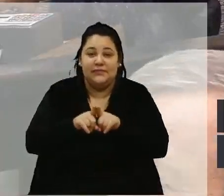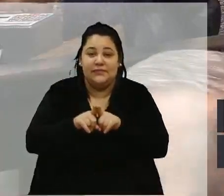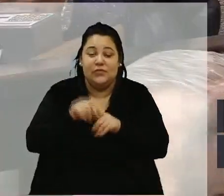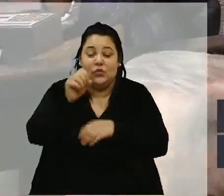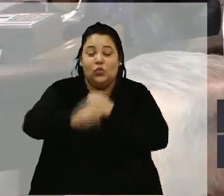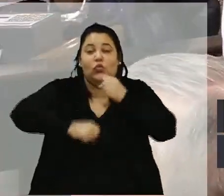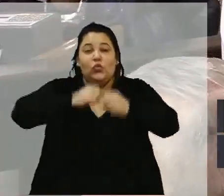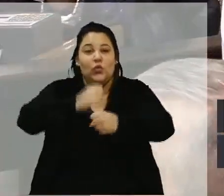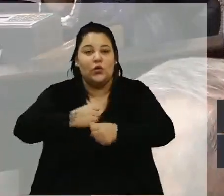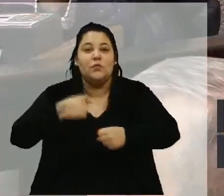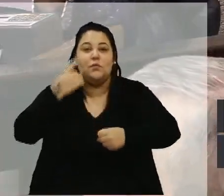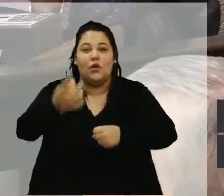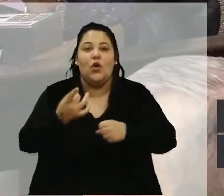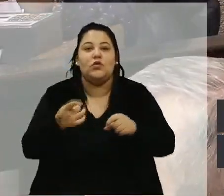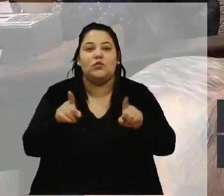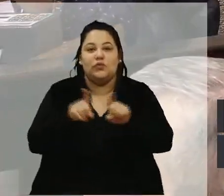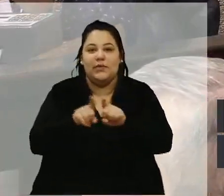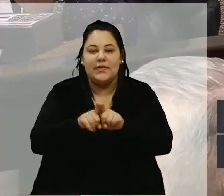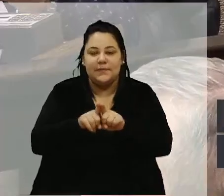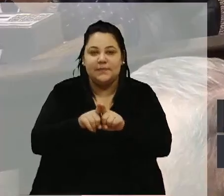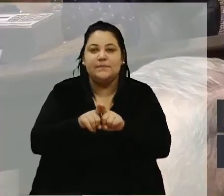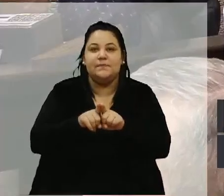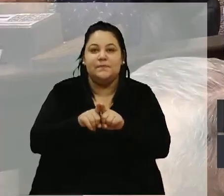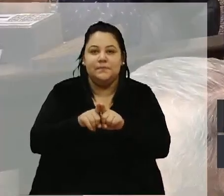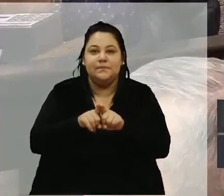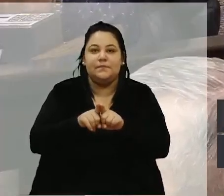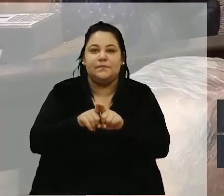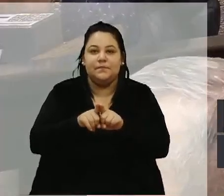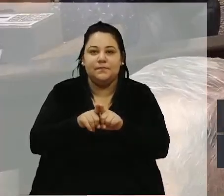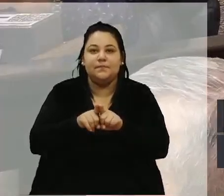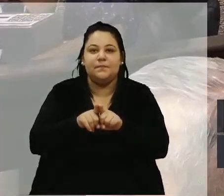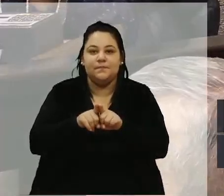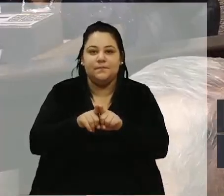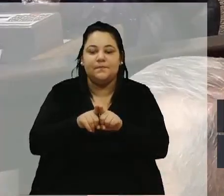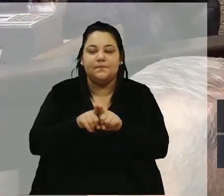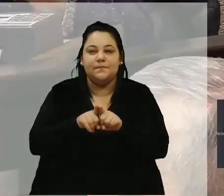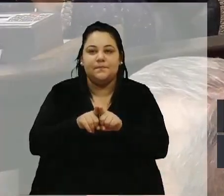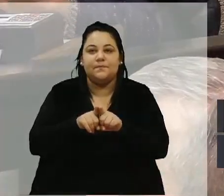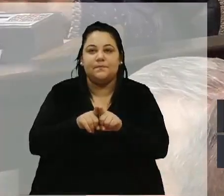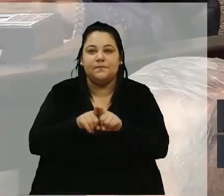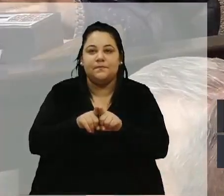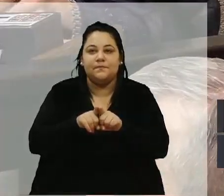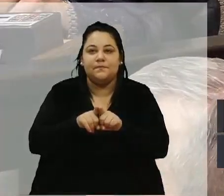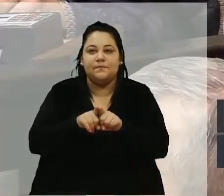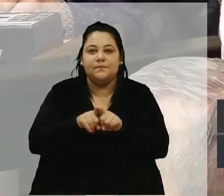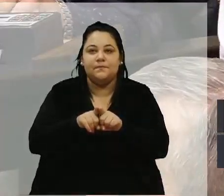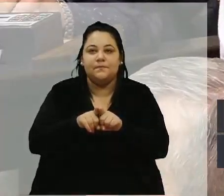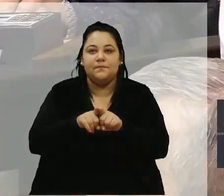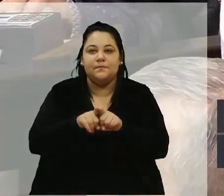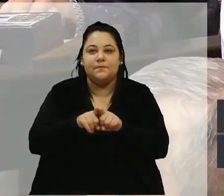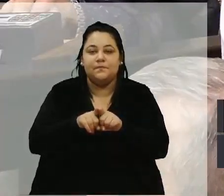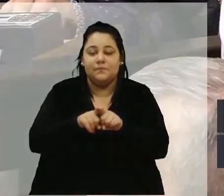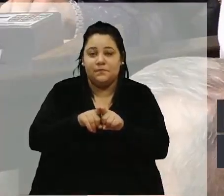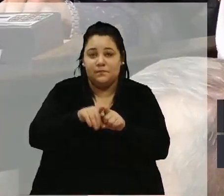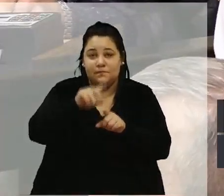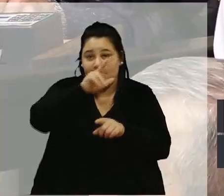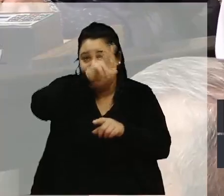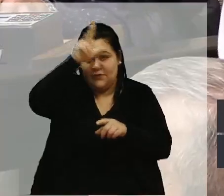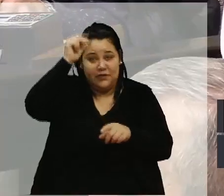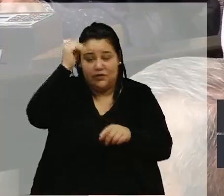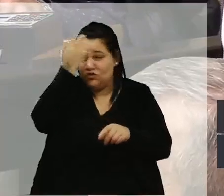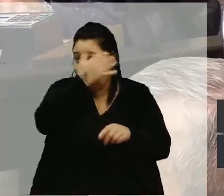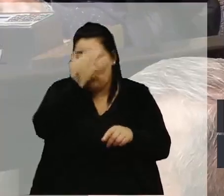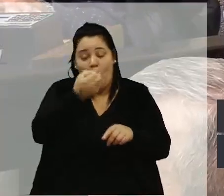que vem, do próximo que estará à frente, seja o reeleito prefeito Adiló ou qualquer